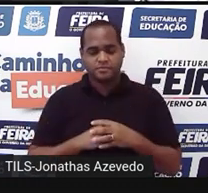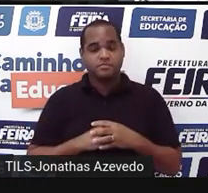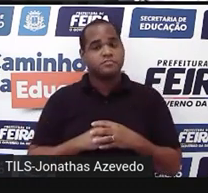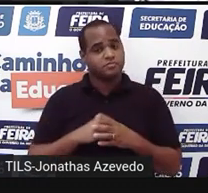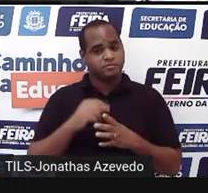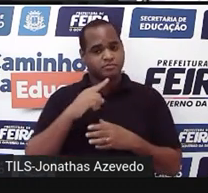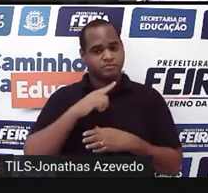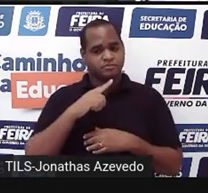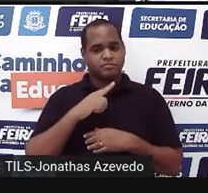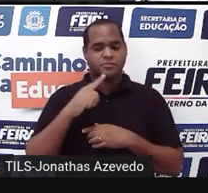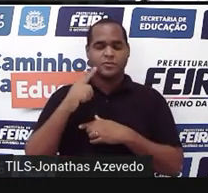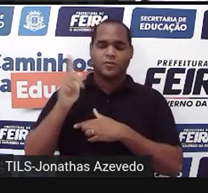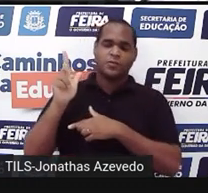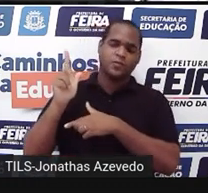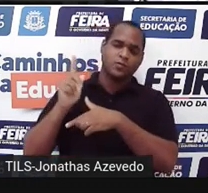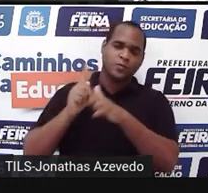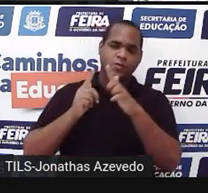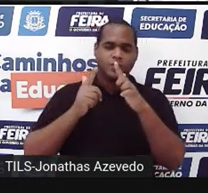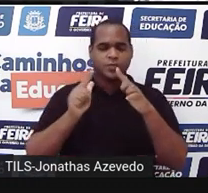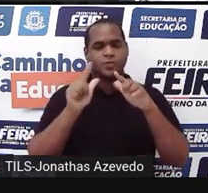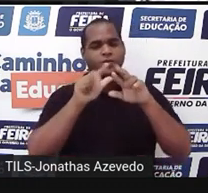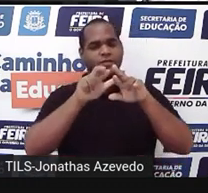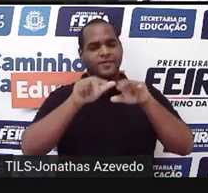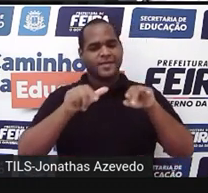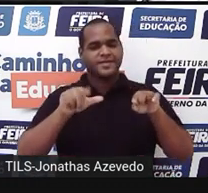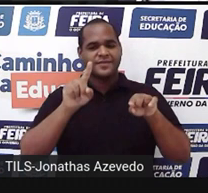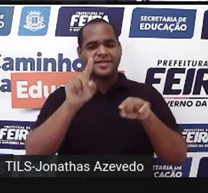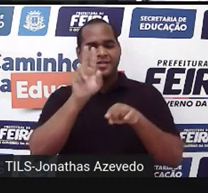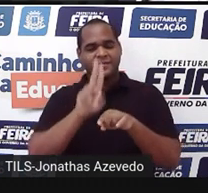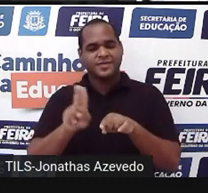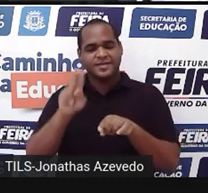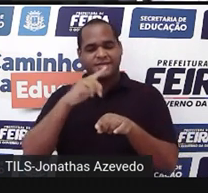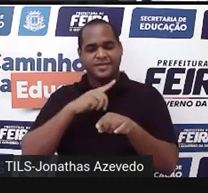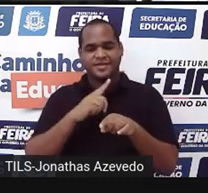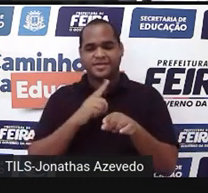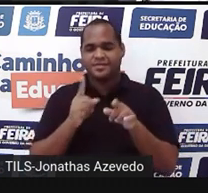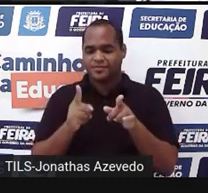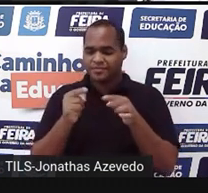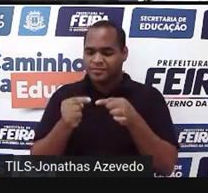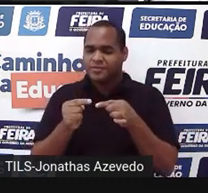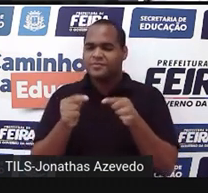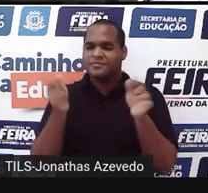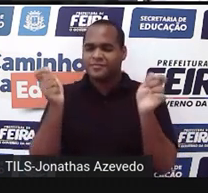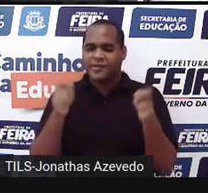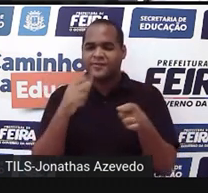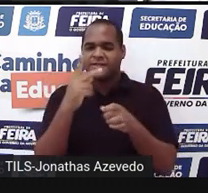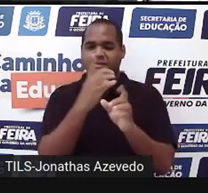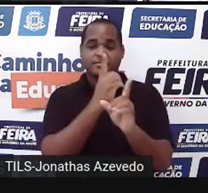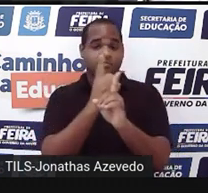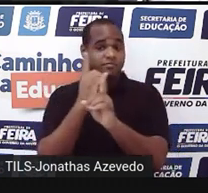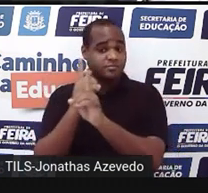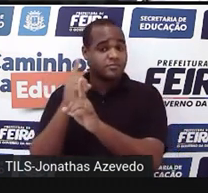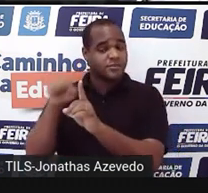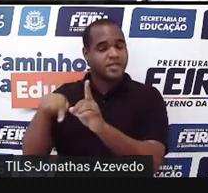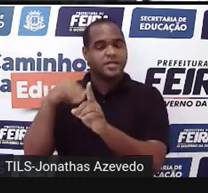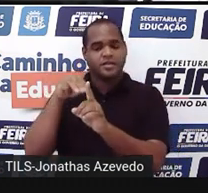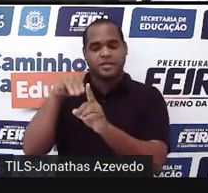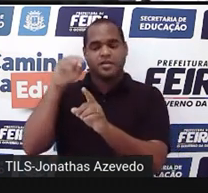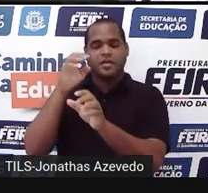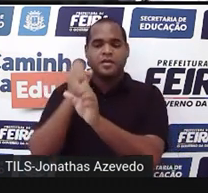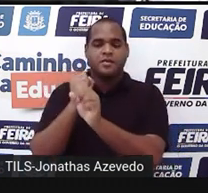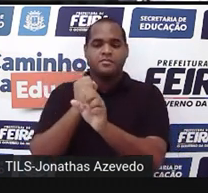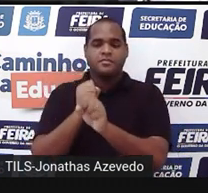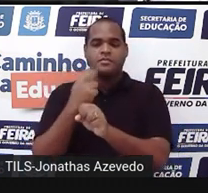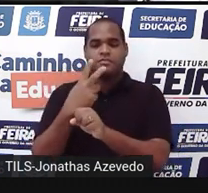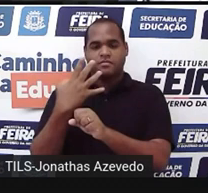Existem outras maneiras de usarmos os cubinhos para encontrar a medida 24